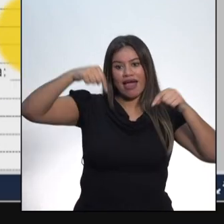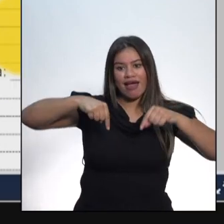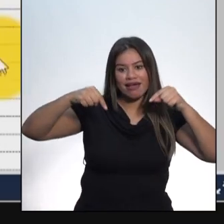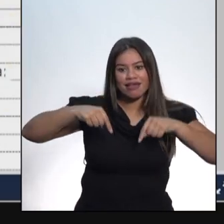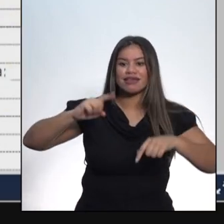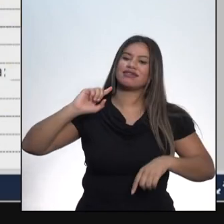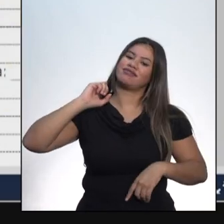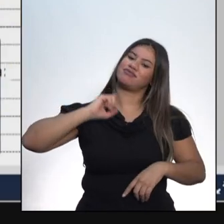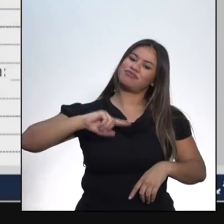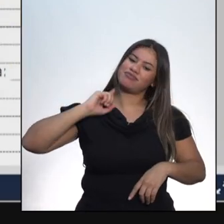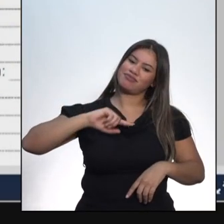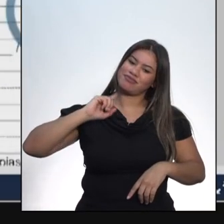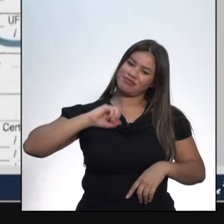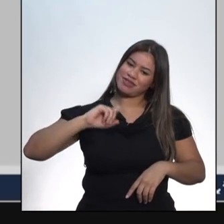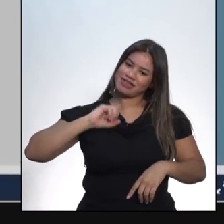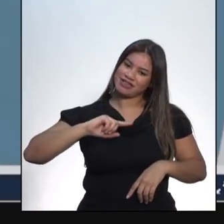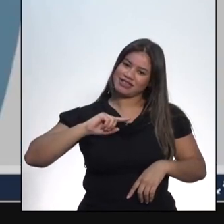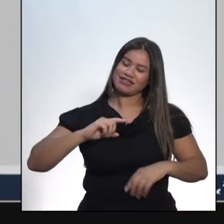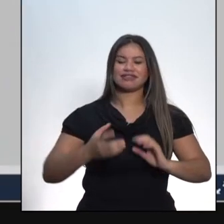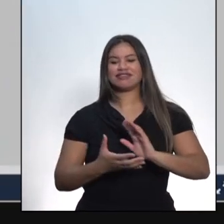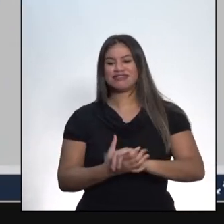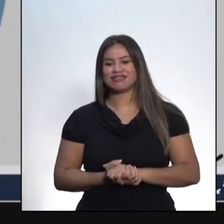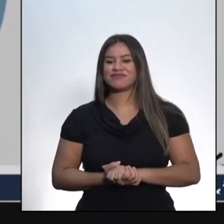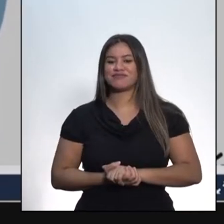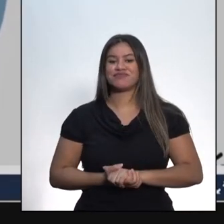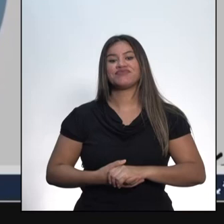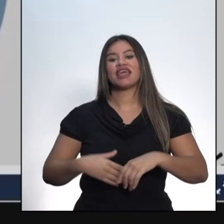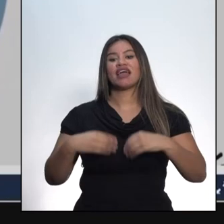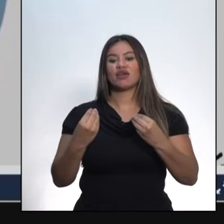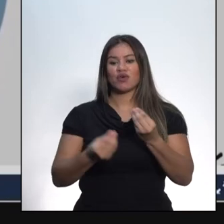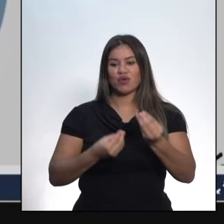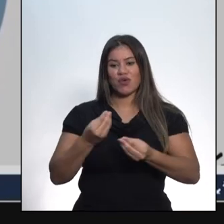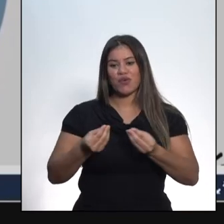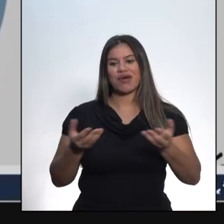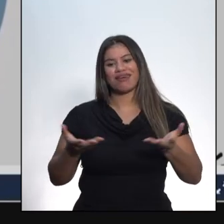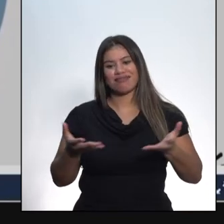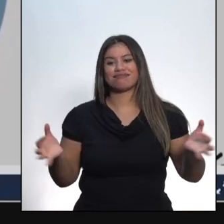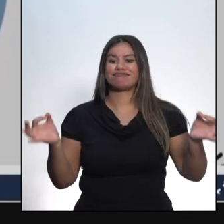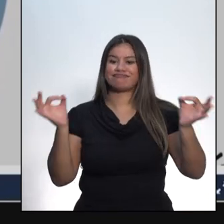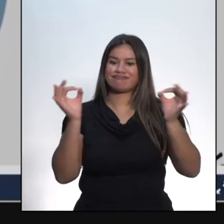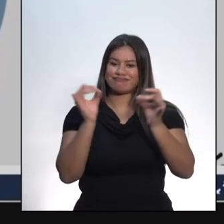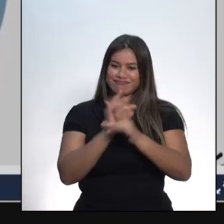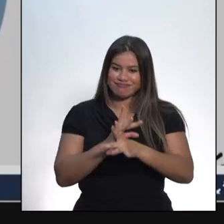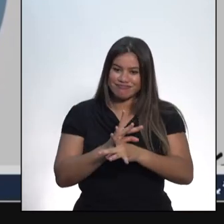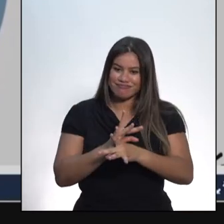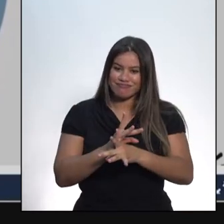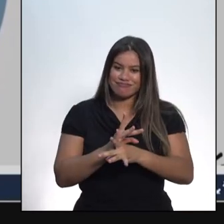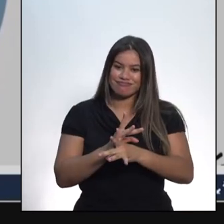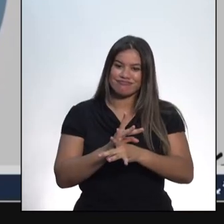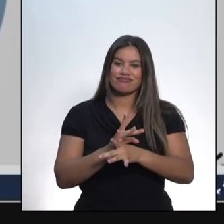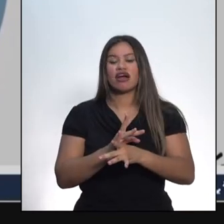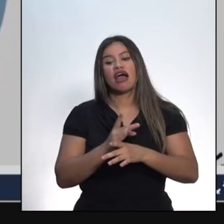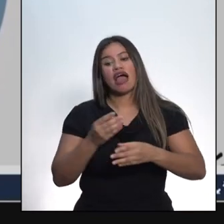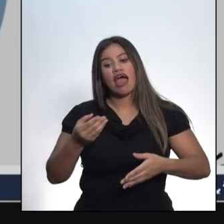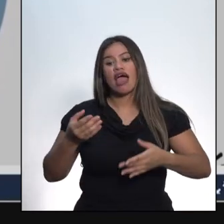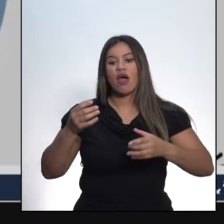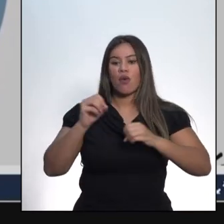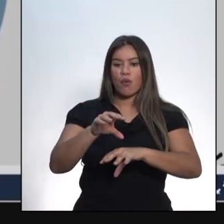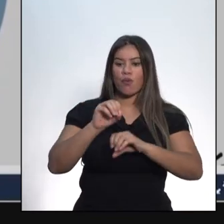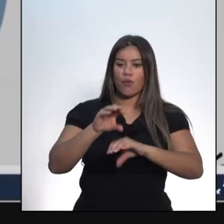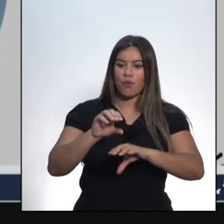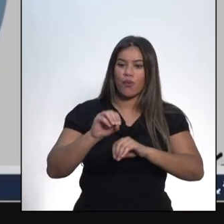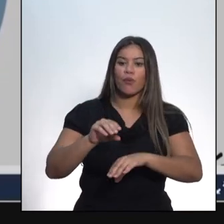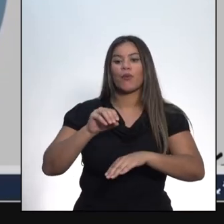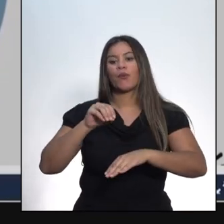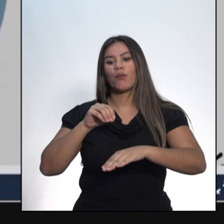Minas Gerais. Então, nós finalizamos essa aula por aqui. Essa foi uma aula introdutória de História